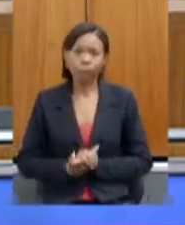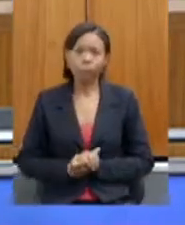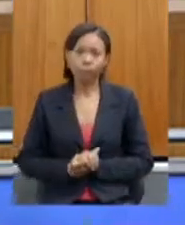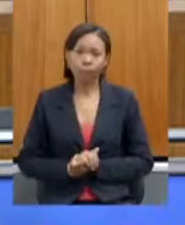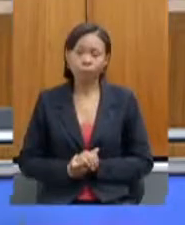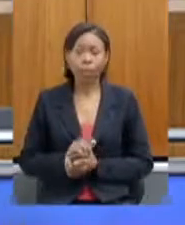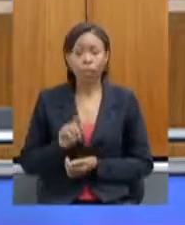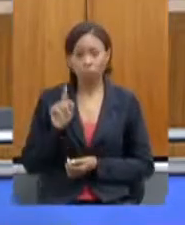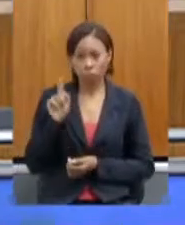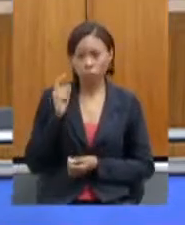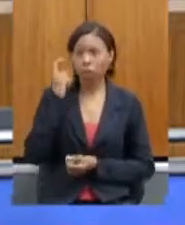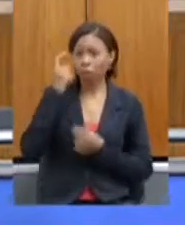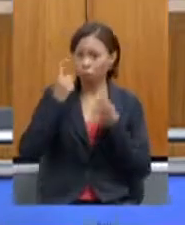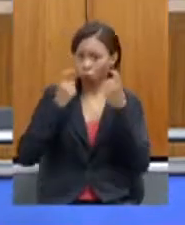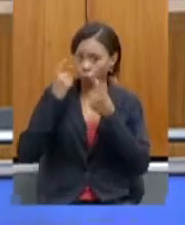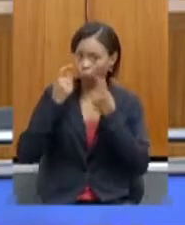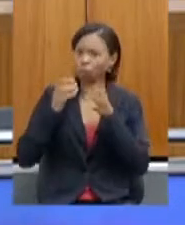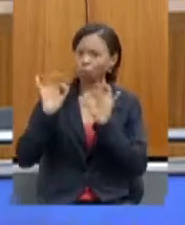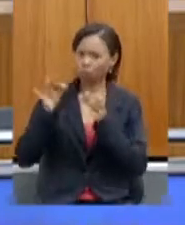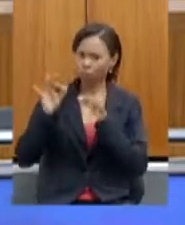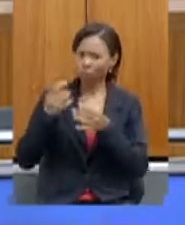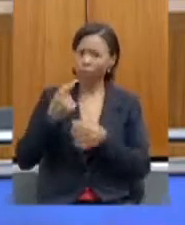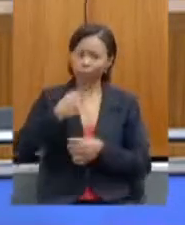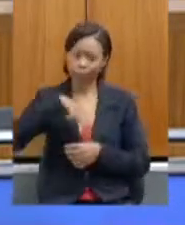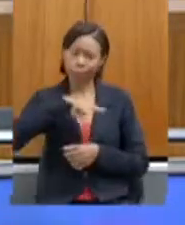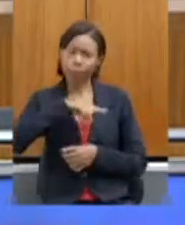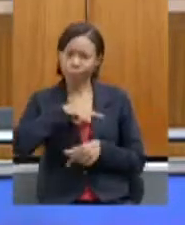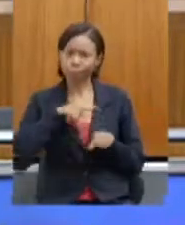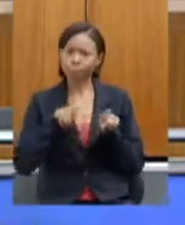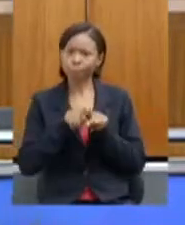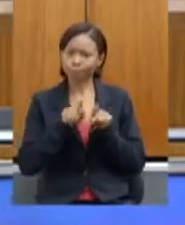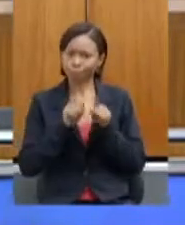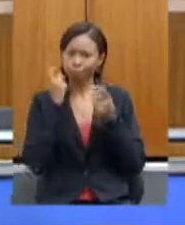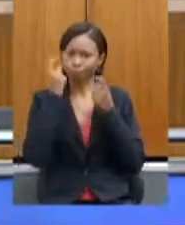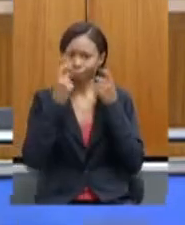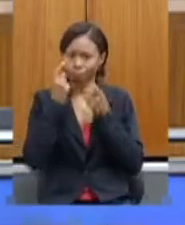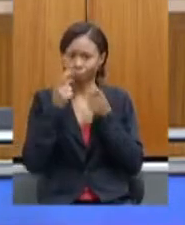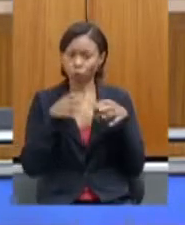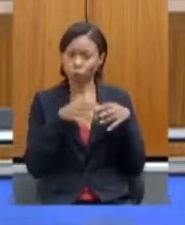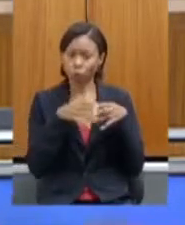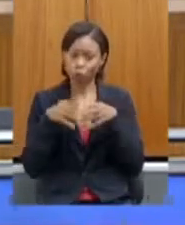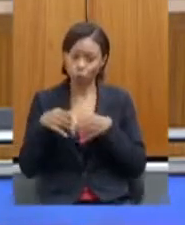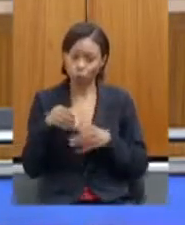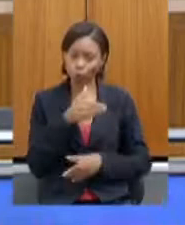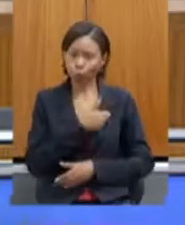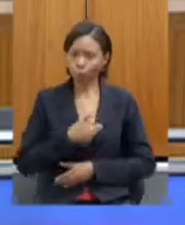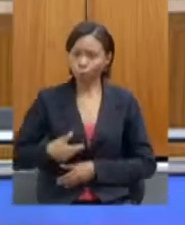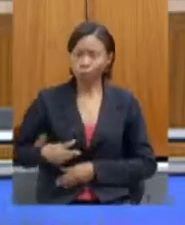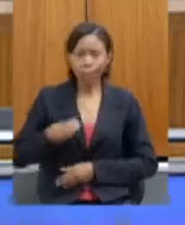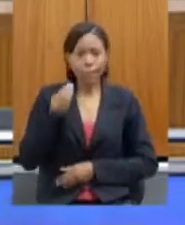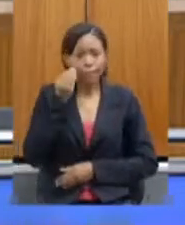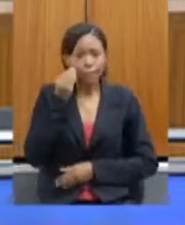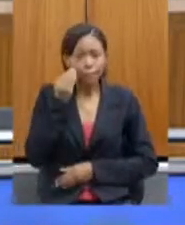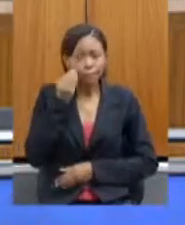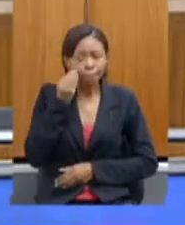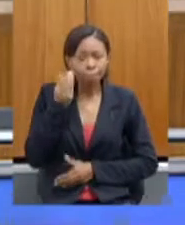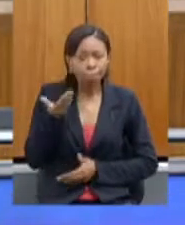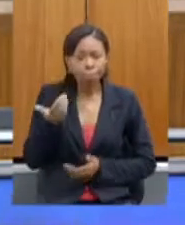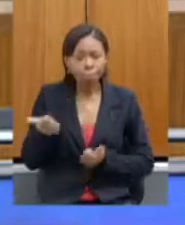sua preocupação é legítima e também é a nossa preocupação os órgãos do governo de buscar caminhos para aumentar